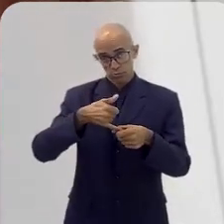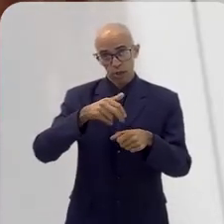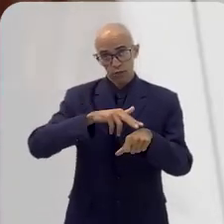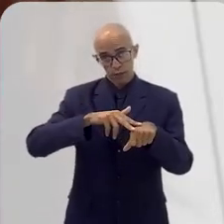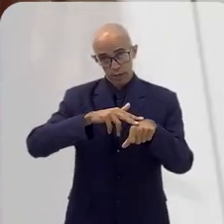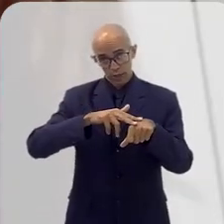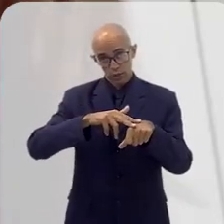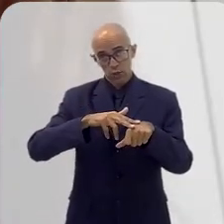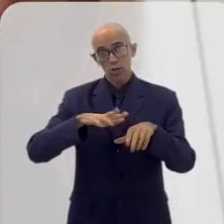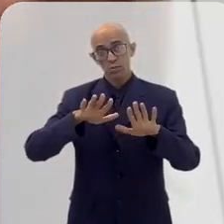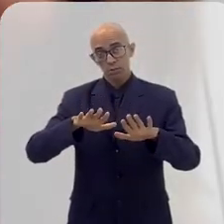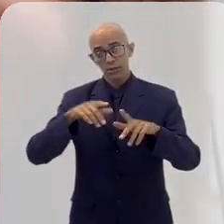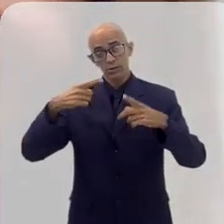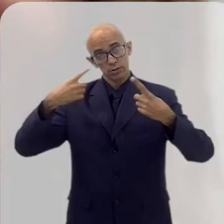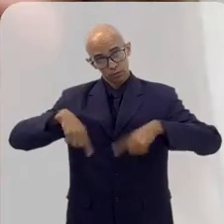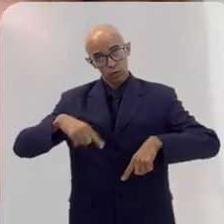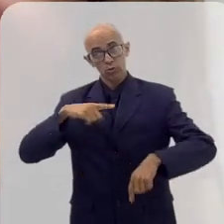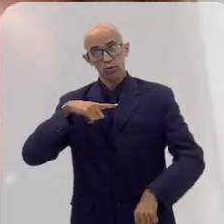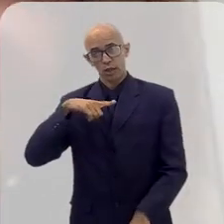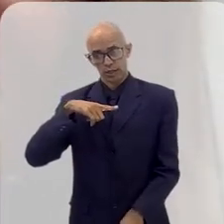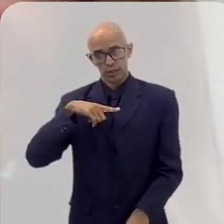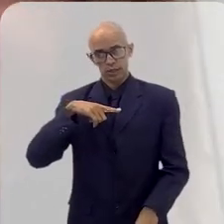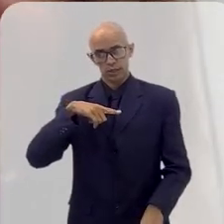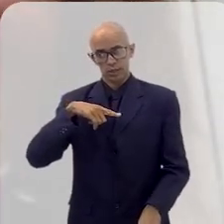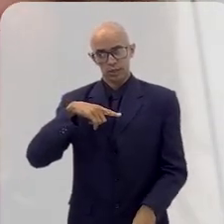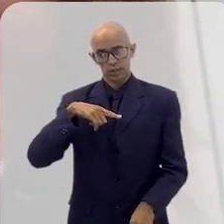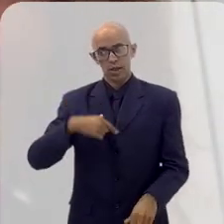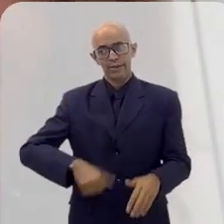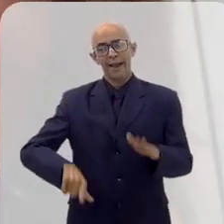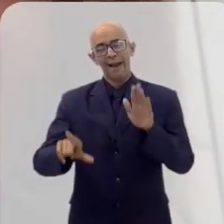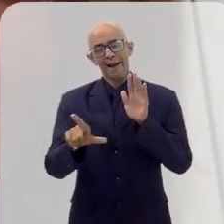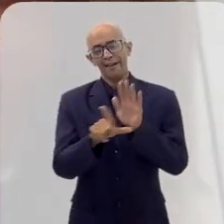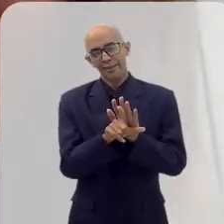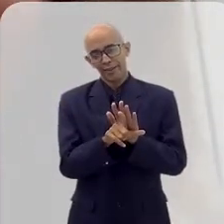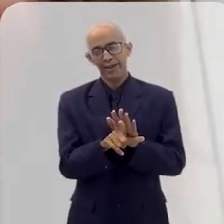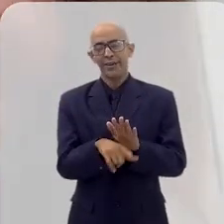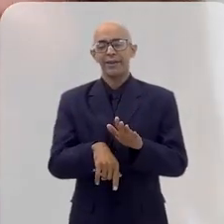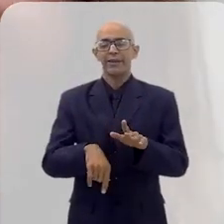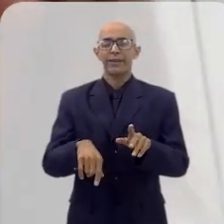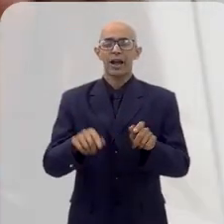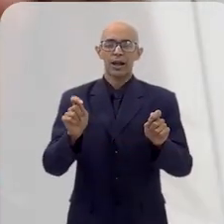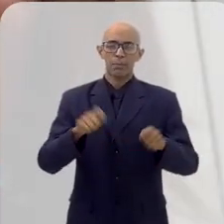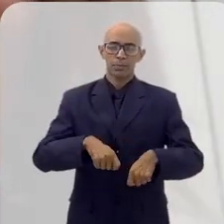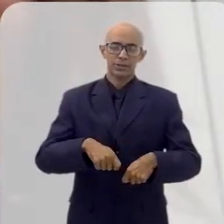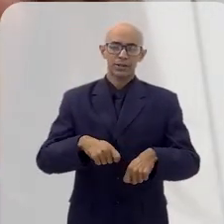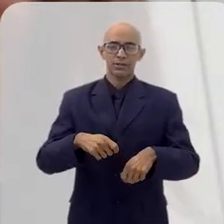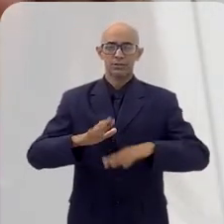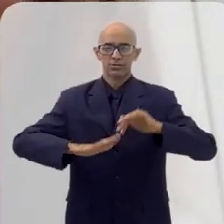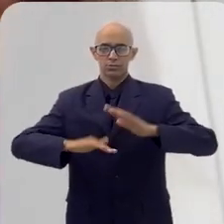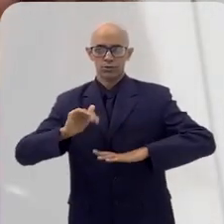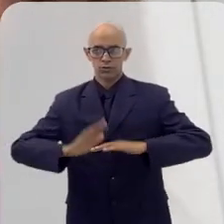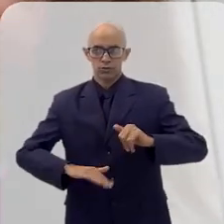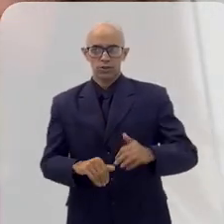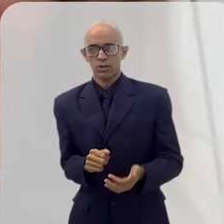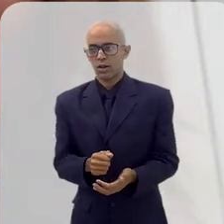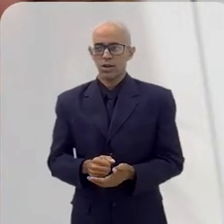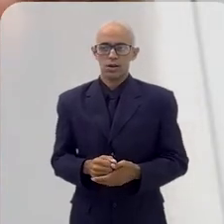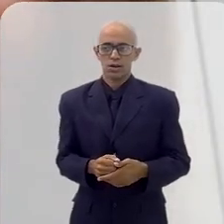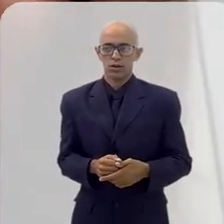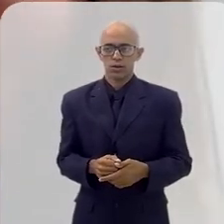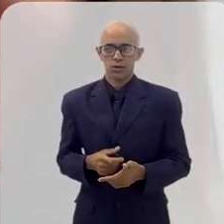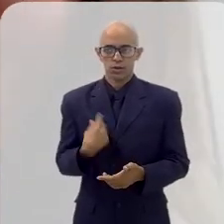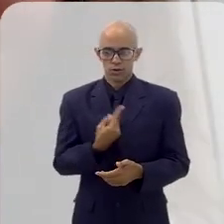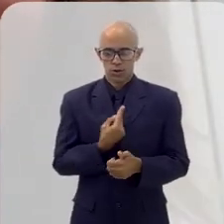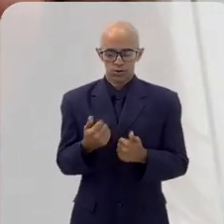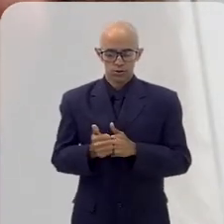verdes. Agora, tem alguns desafios pela frente, ainda na legislação, capacitação de mão de